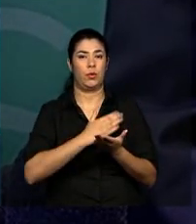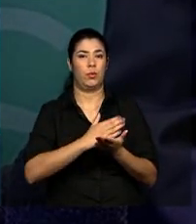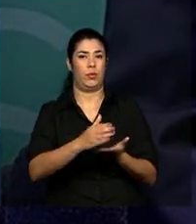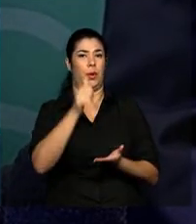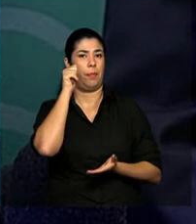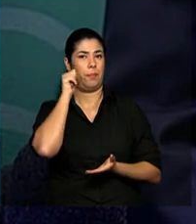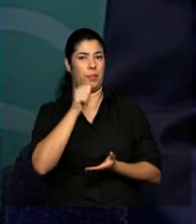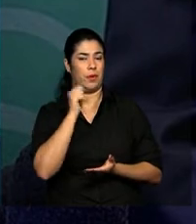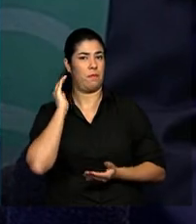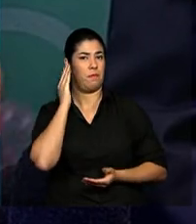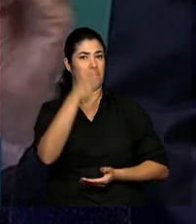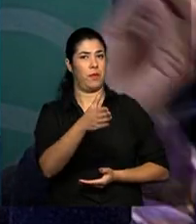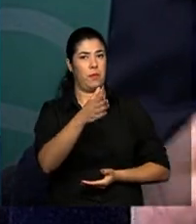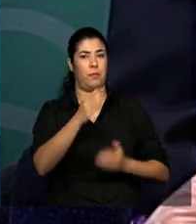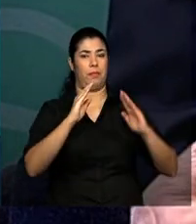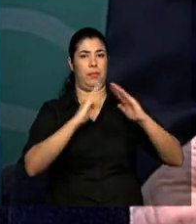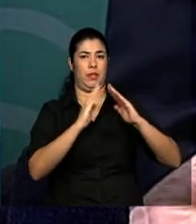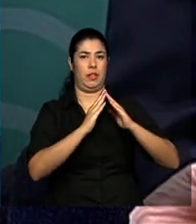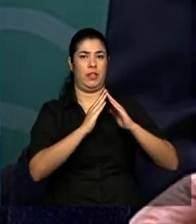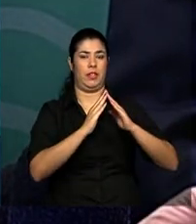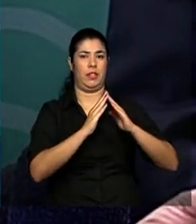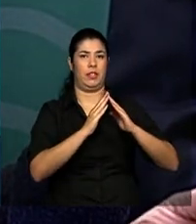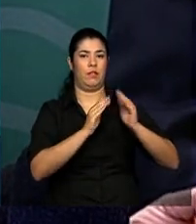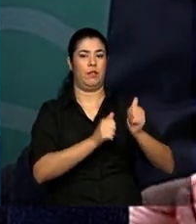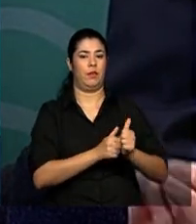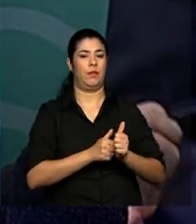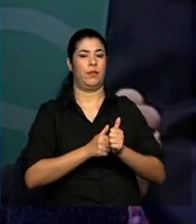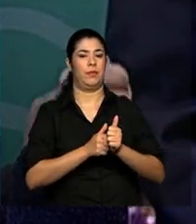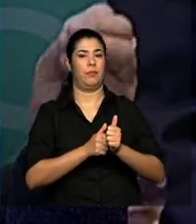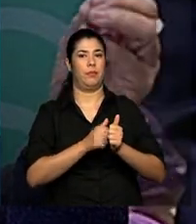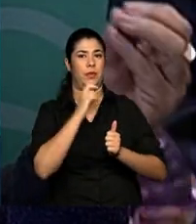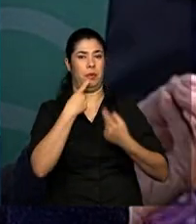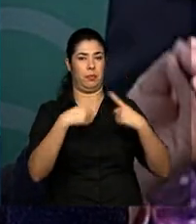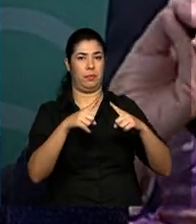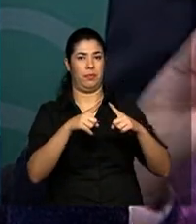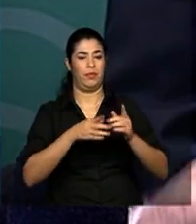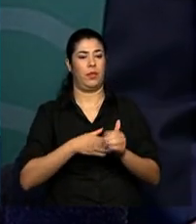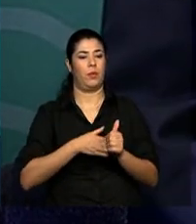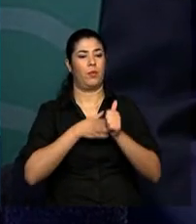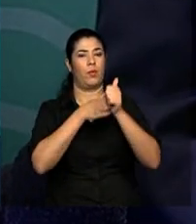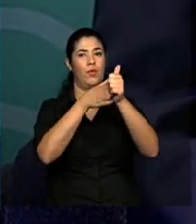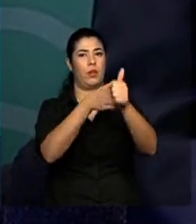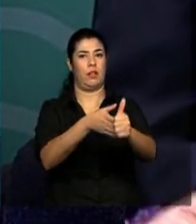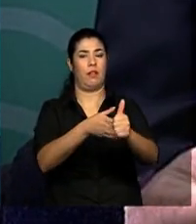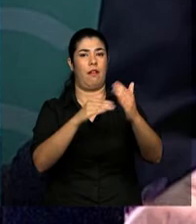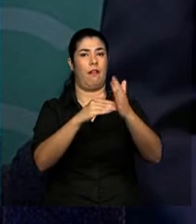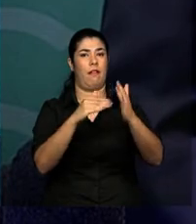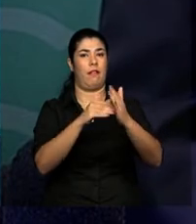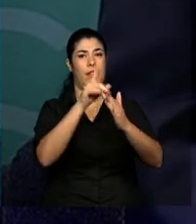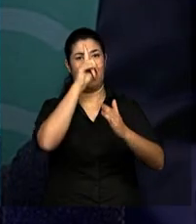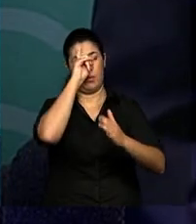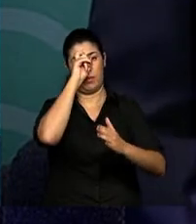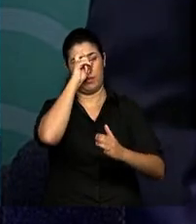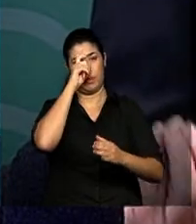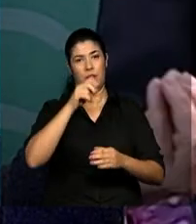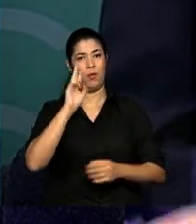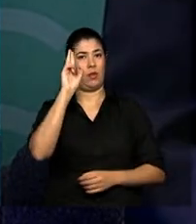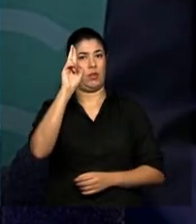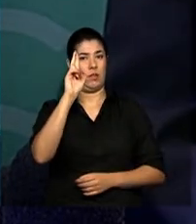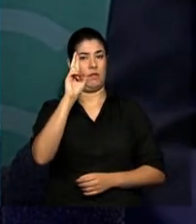chegam, ela transporta as mulheres até os hospitais de referência daquele estado,